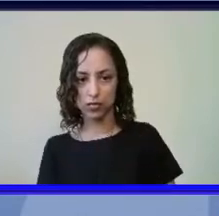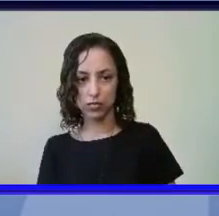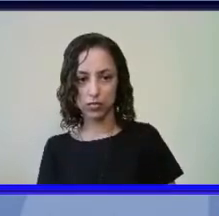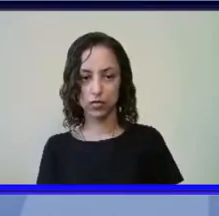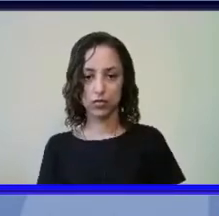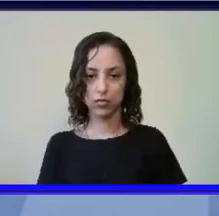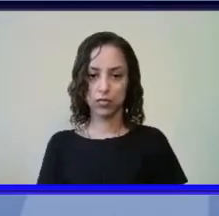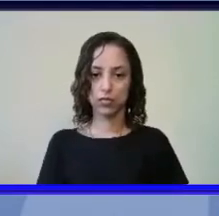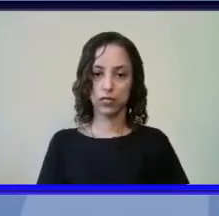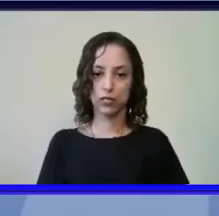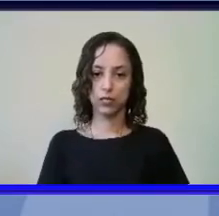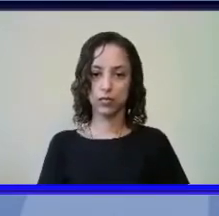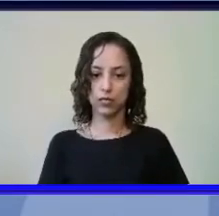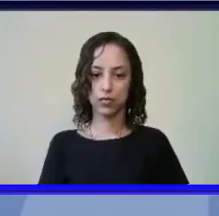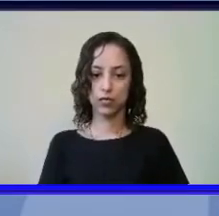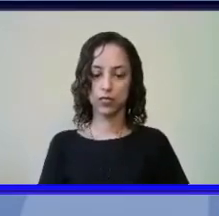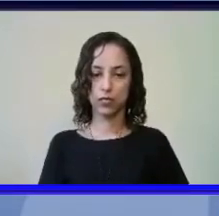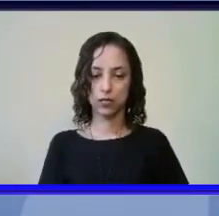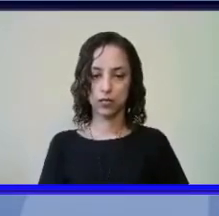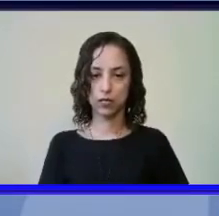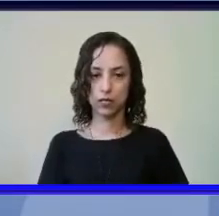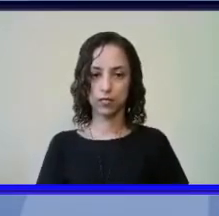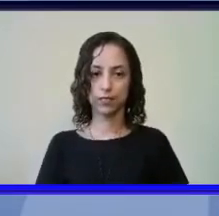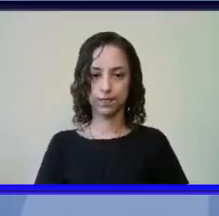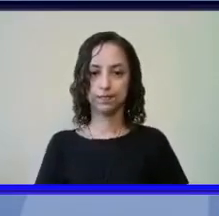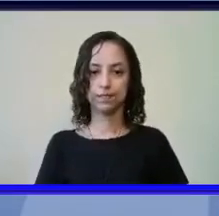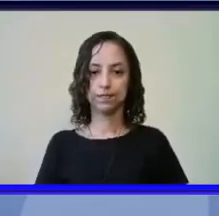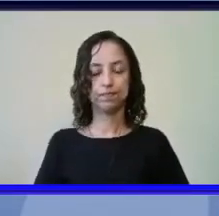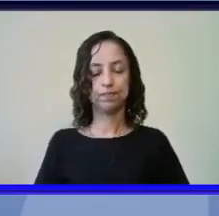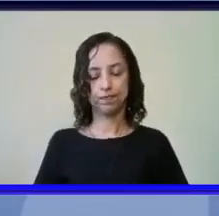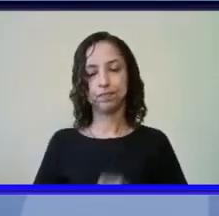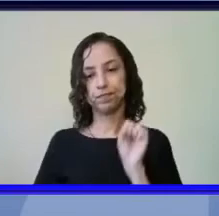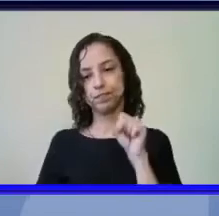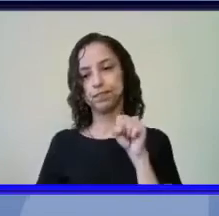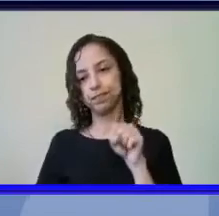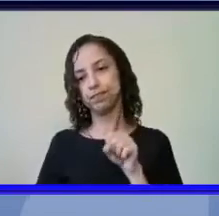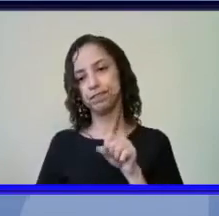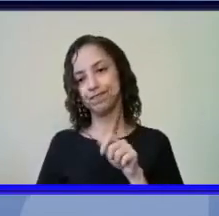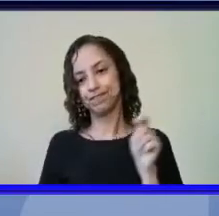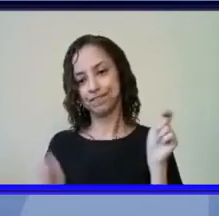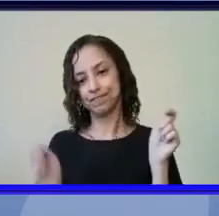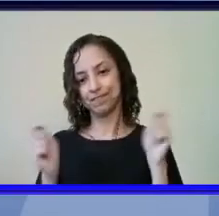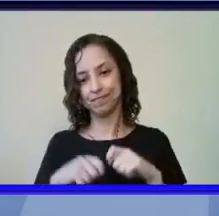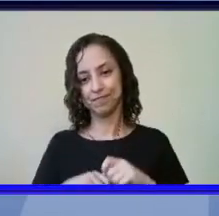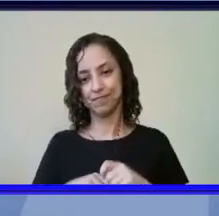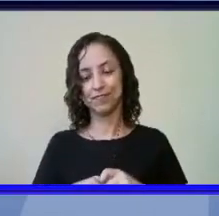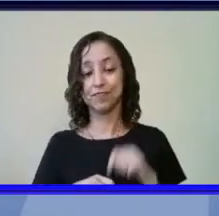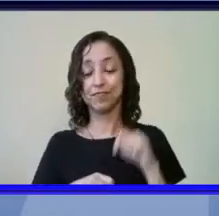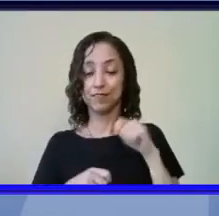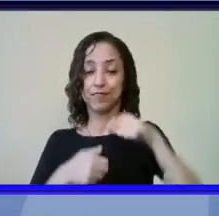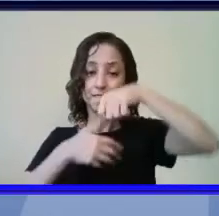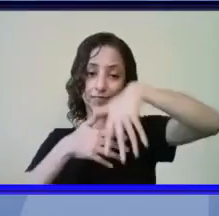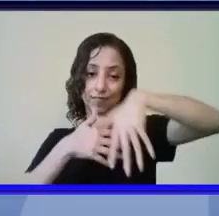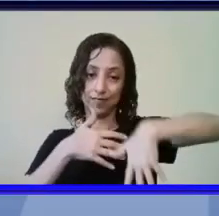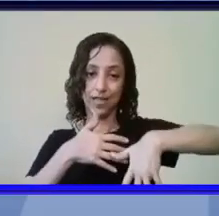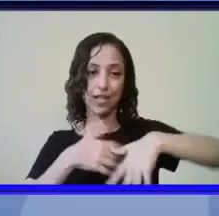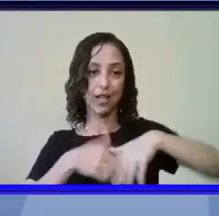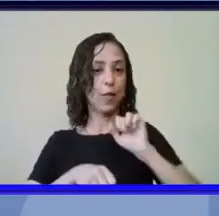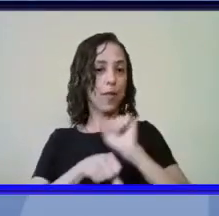sim é possível sim a taxonomia é dinâmica